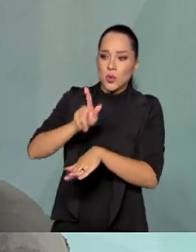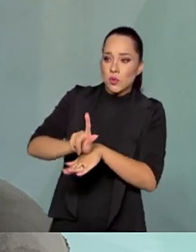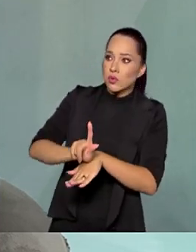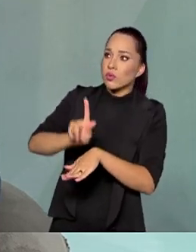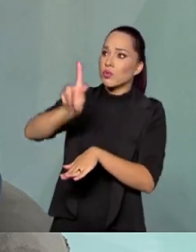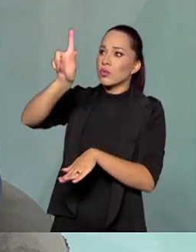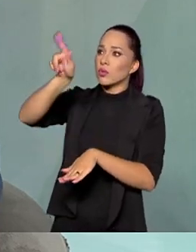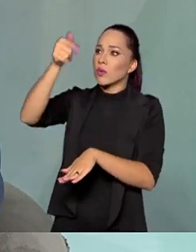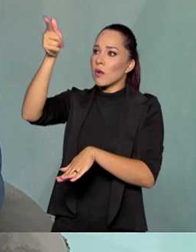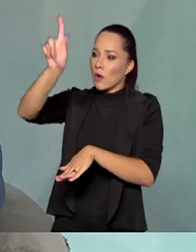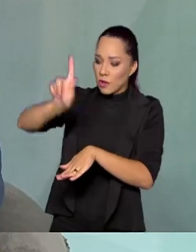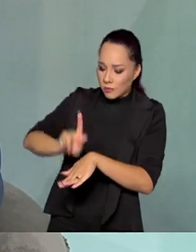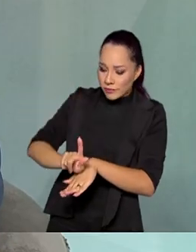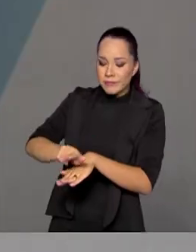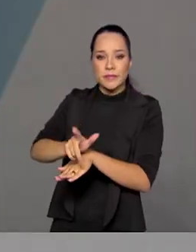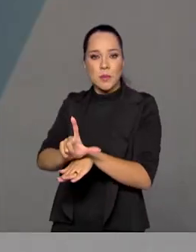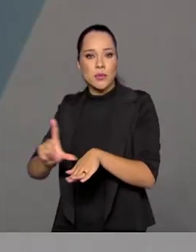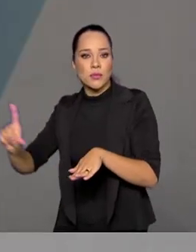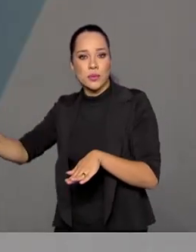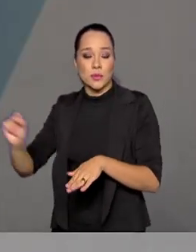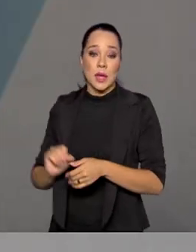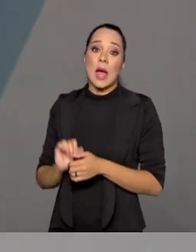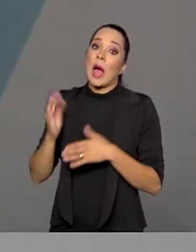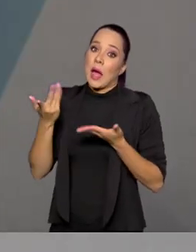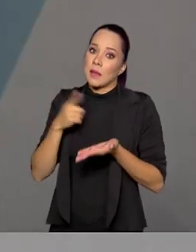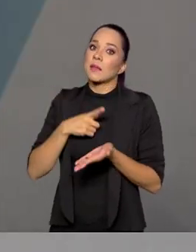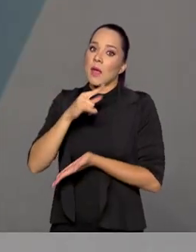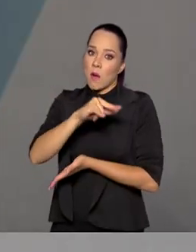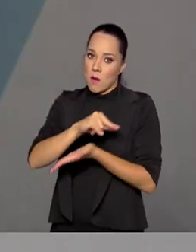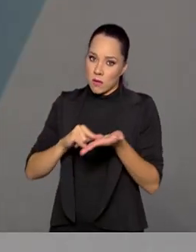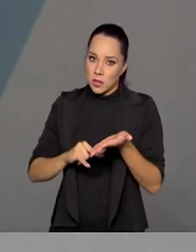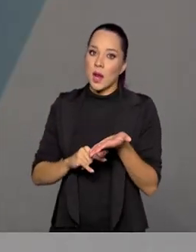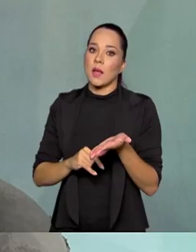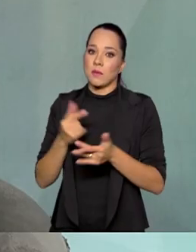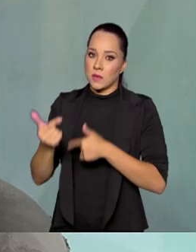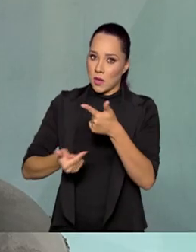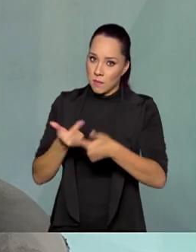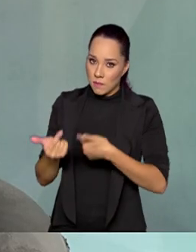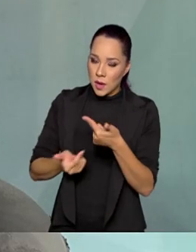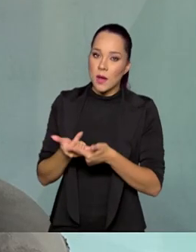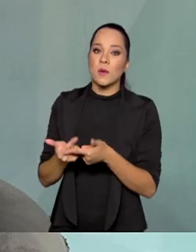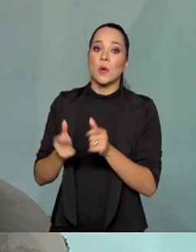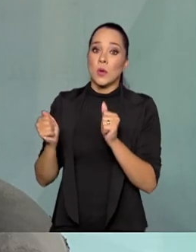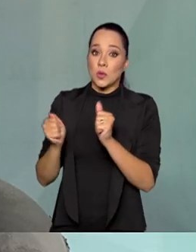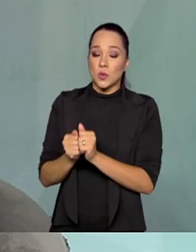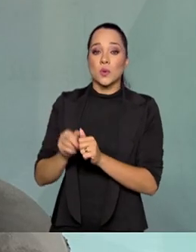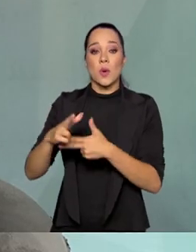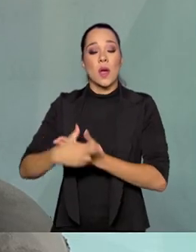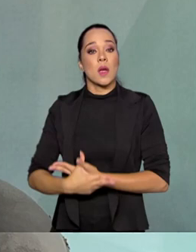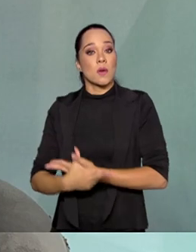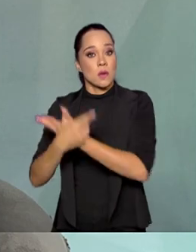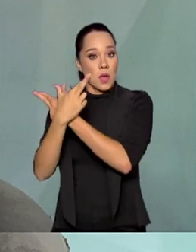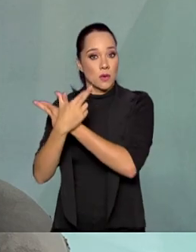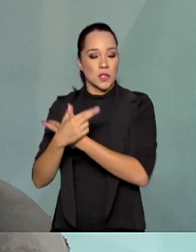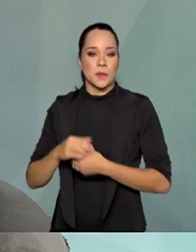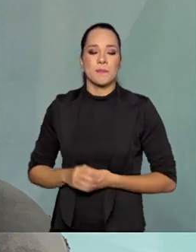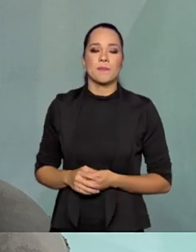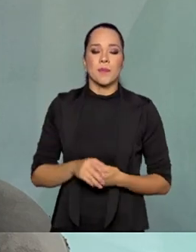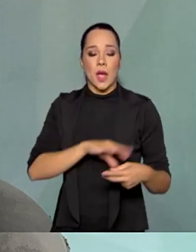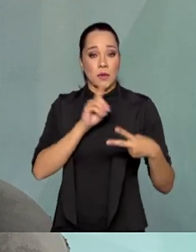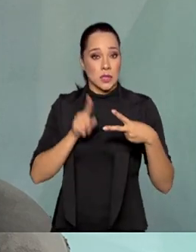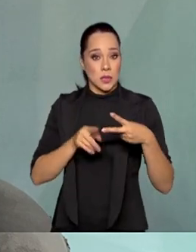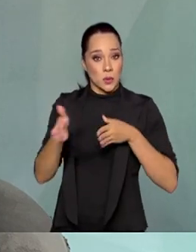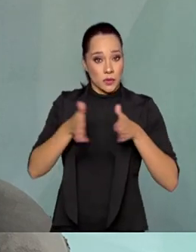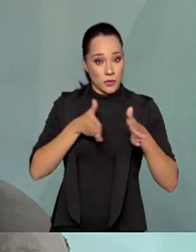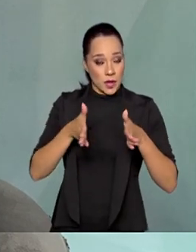se retiram. Para isso, eles vão estabelecer contratos de fornecimento de serviço com a aeronáutica. Numa segunda fase, nós